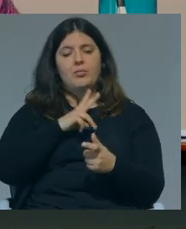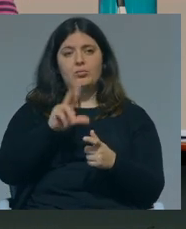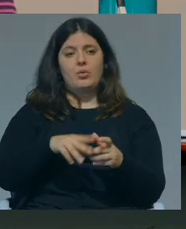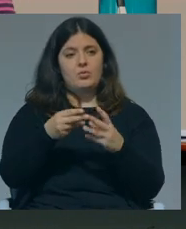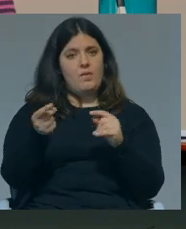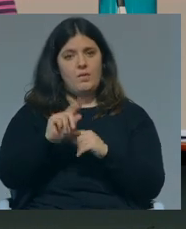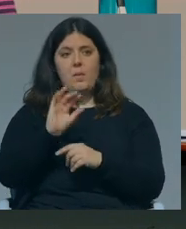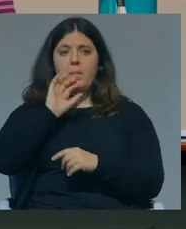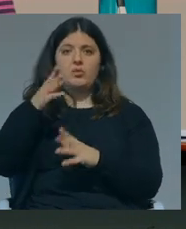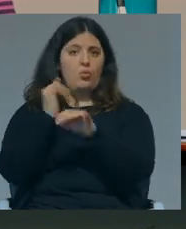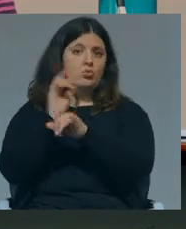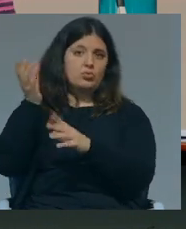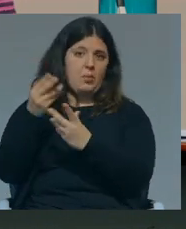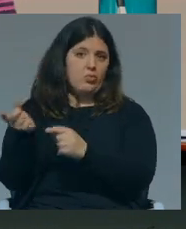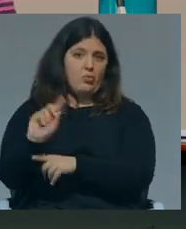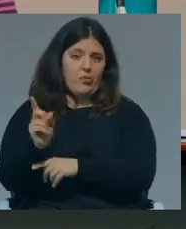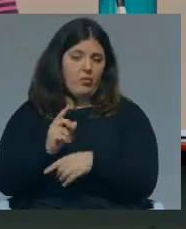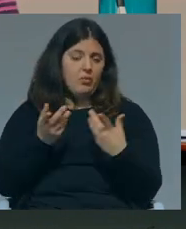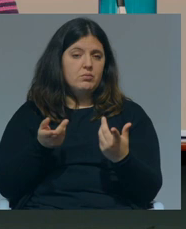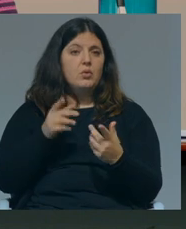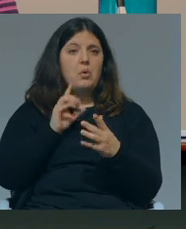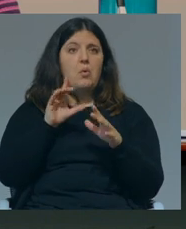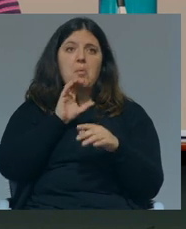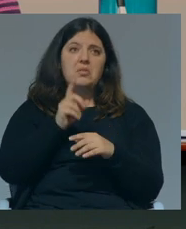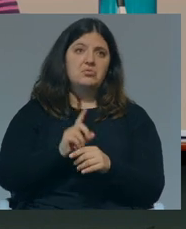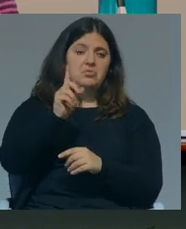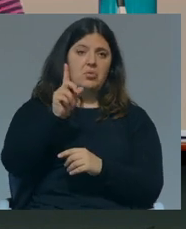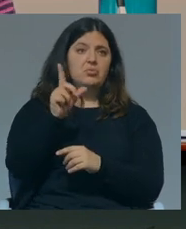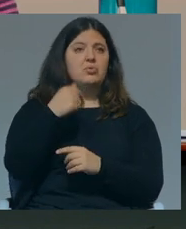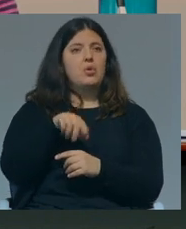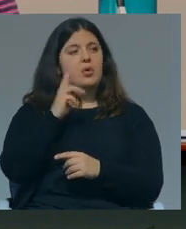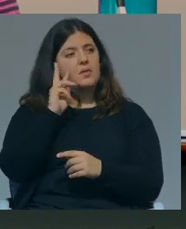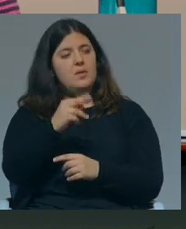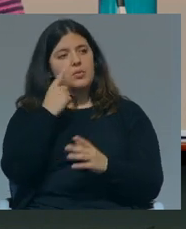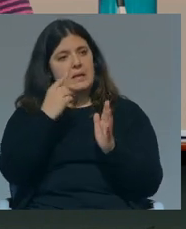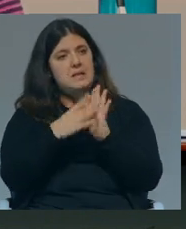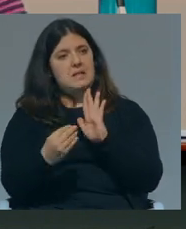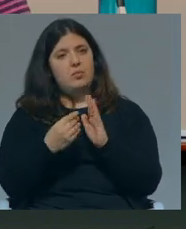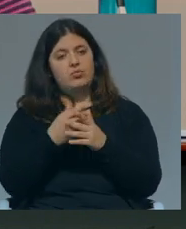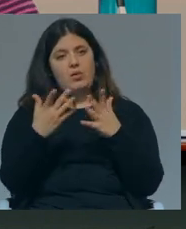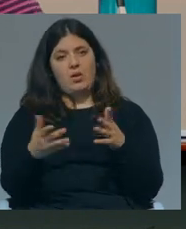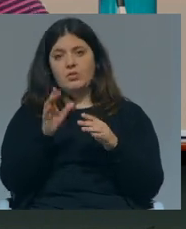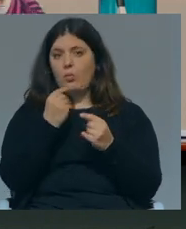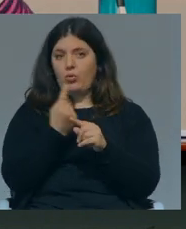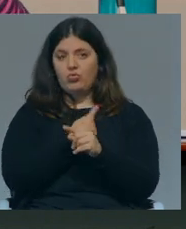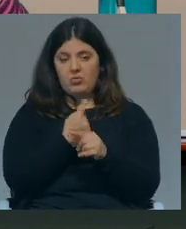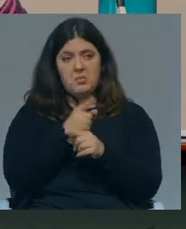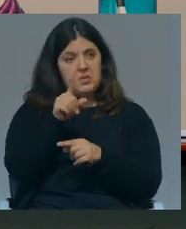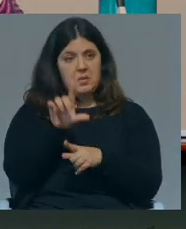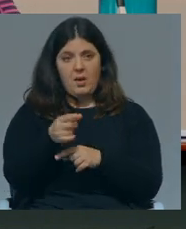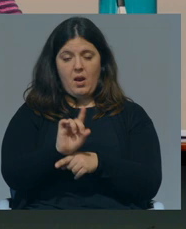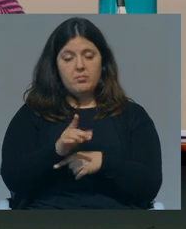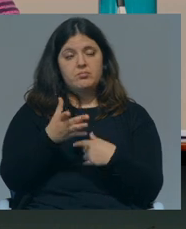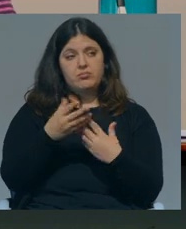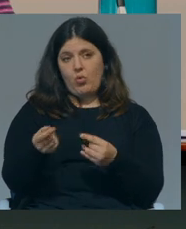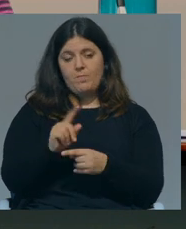resolveu, nem nenhum país resolveu, certamente não os países nórdicos, que muitas vezes nós citamos como grandes exemplos e são, em muitas coisas, que